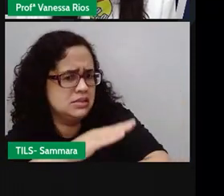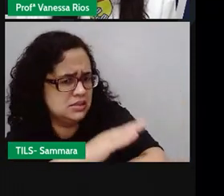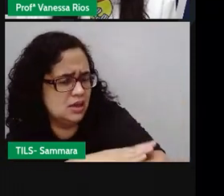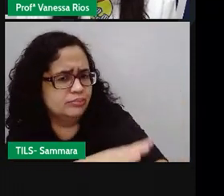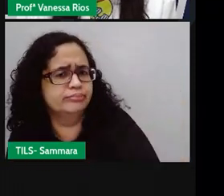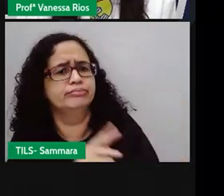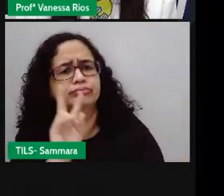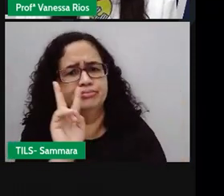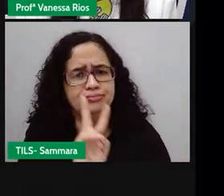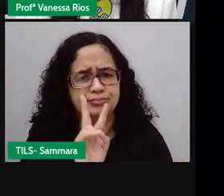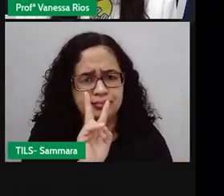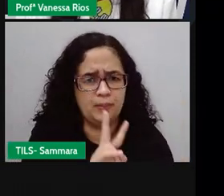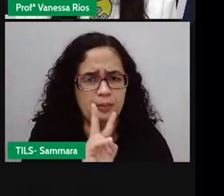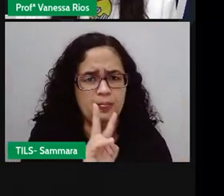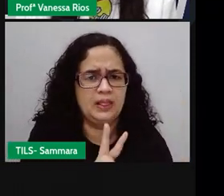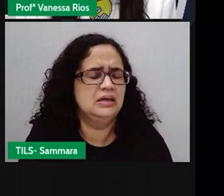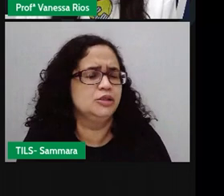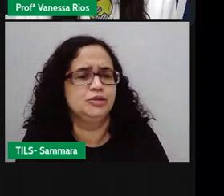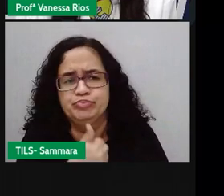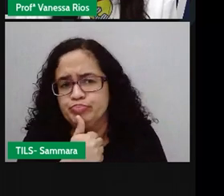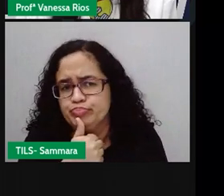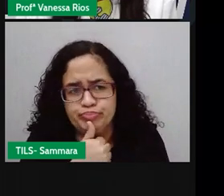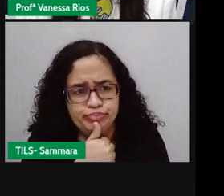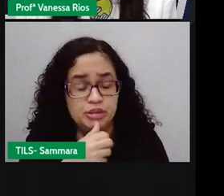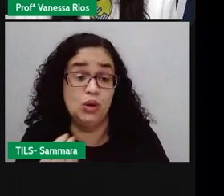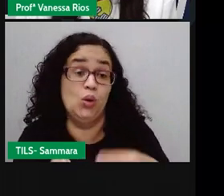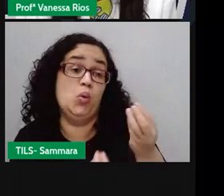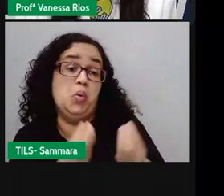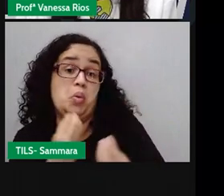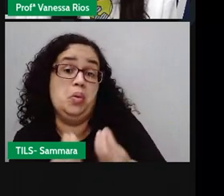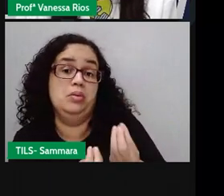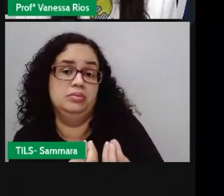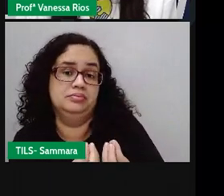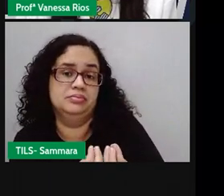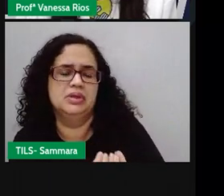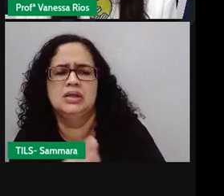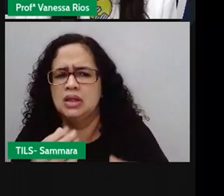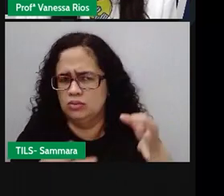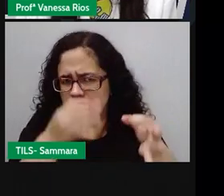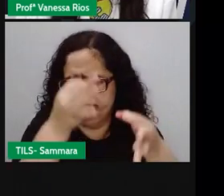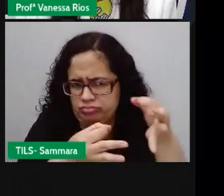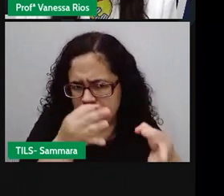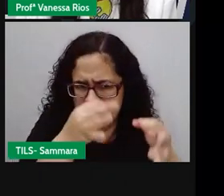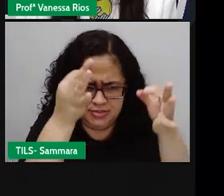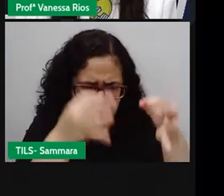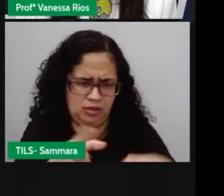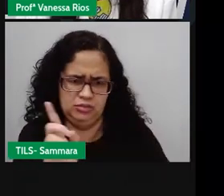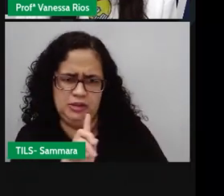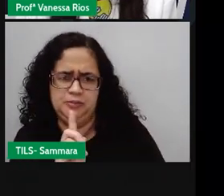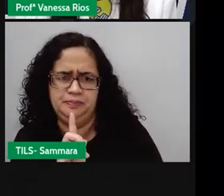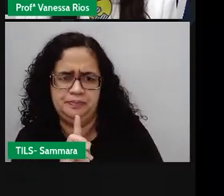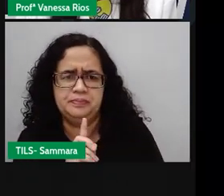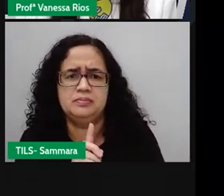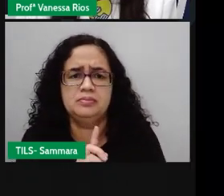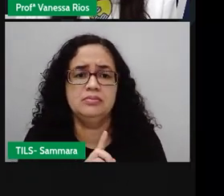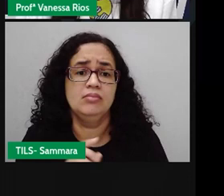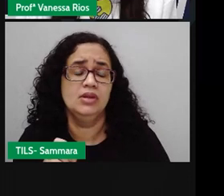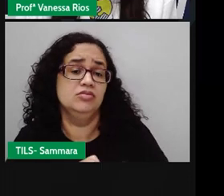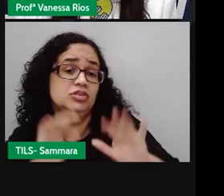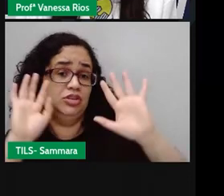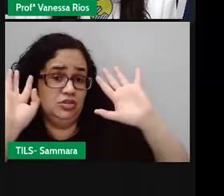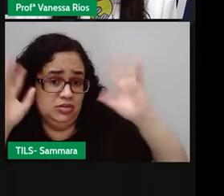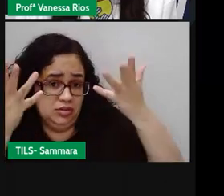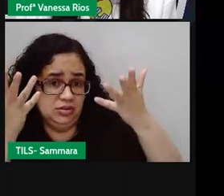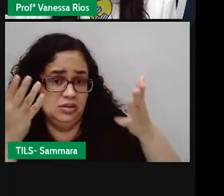esperançoso. Ainda não sei como, mas irei. Não é justo fazerem uma